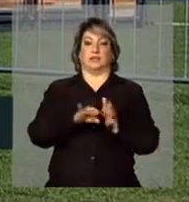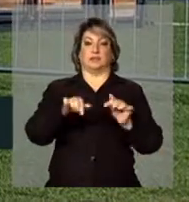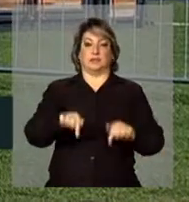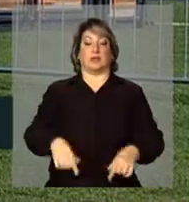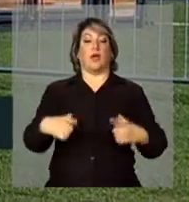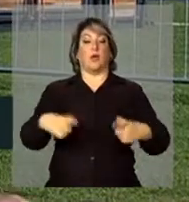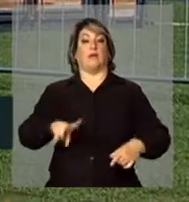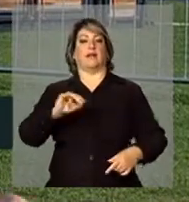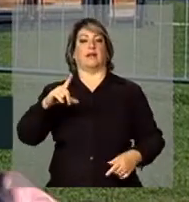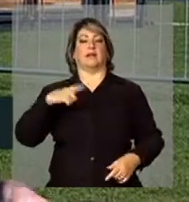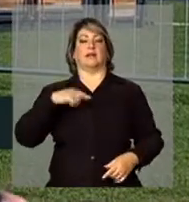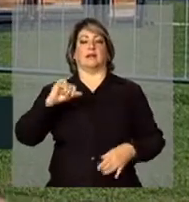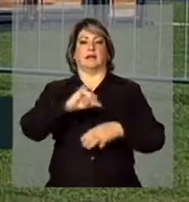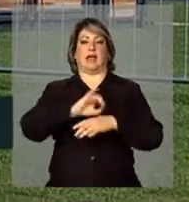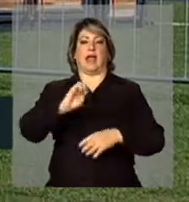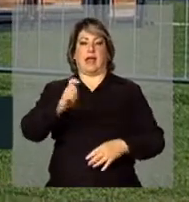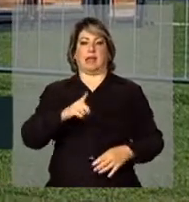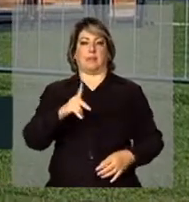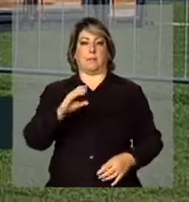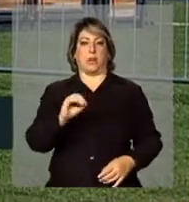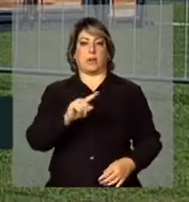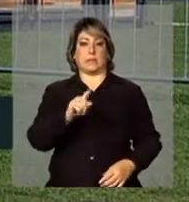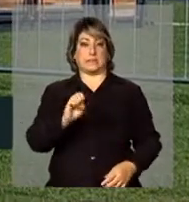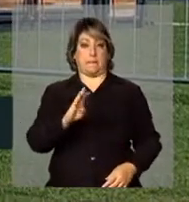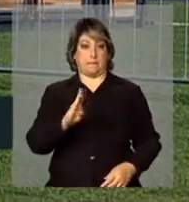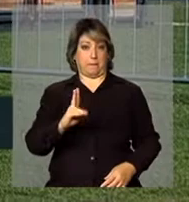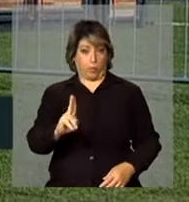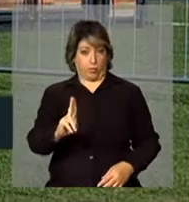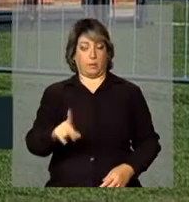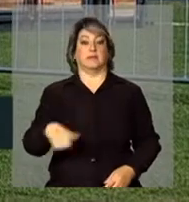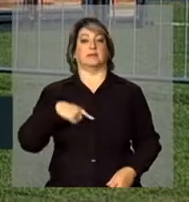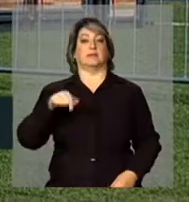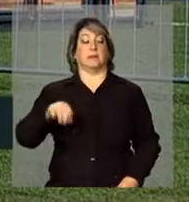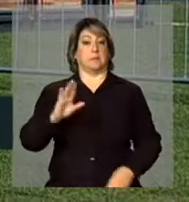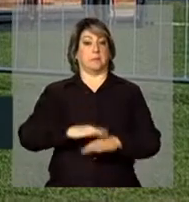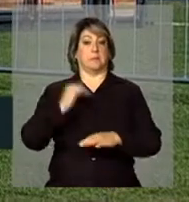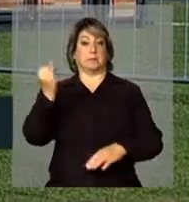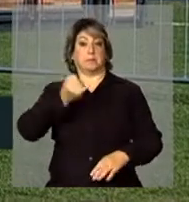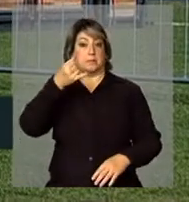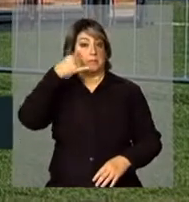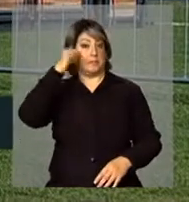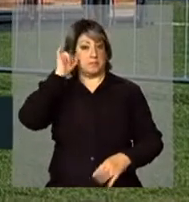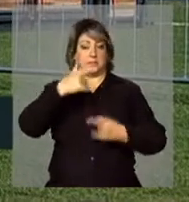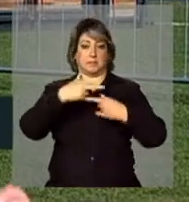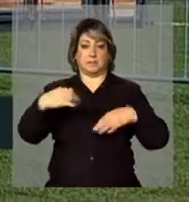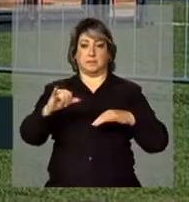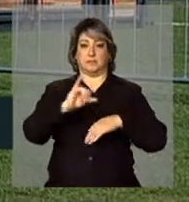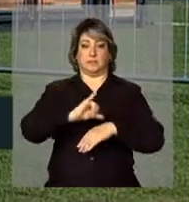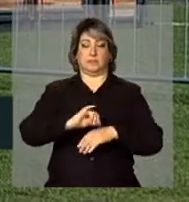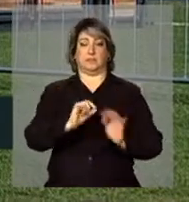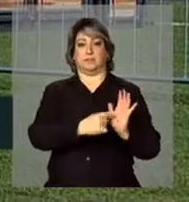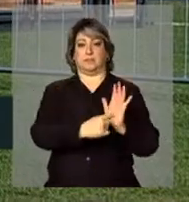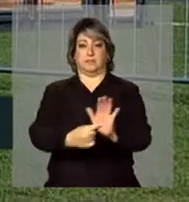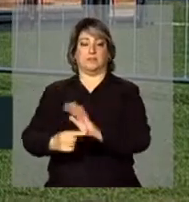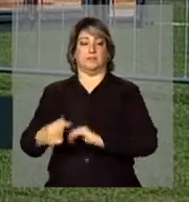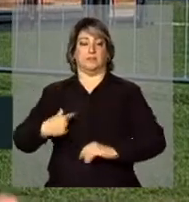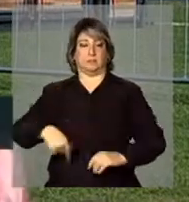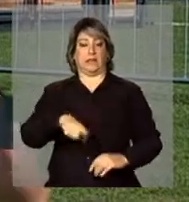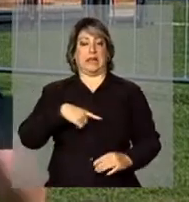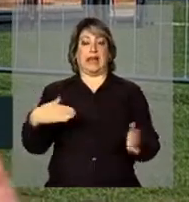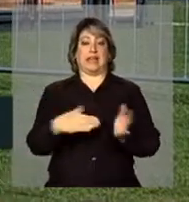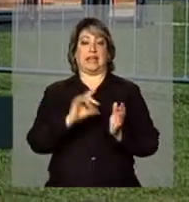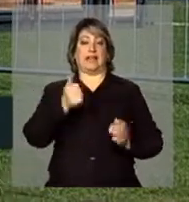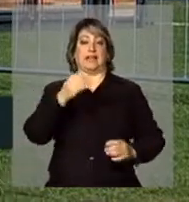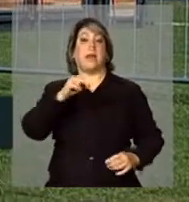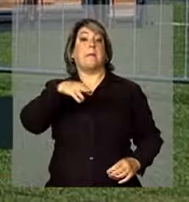ocorre a Expo Zebu, uma das mais importantes exposições pecuárias do país, que ocorre até o dia 10 de maio